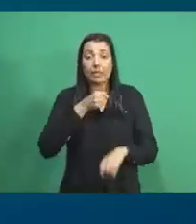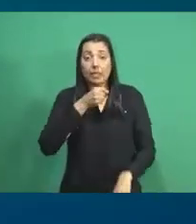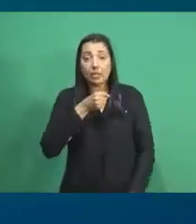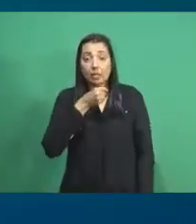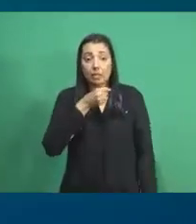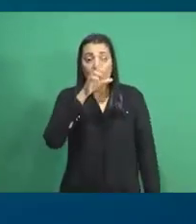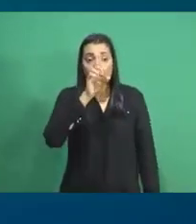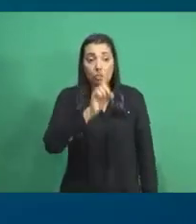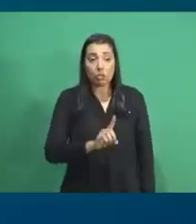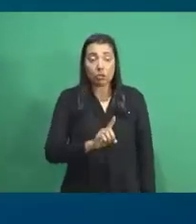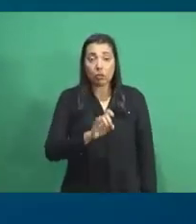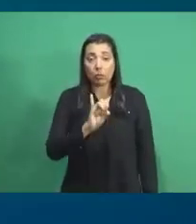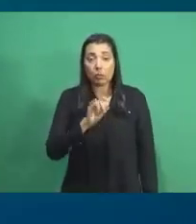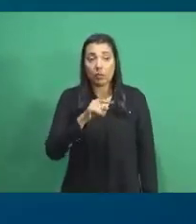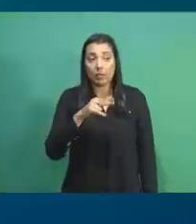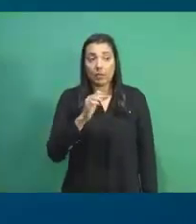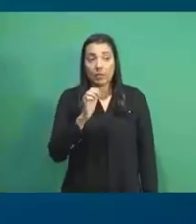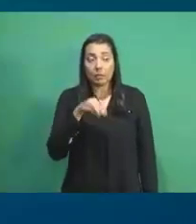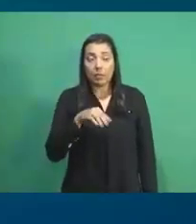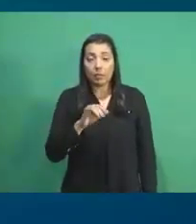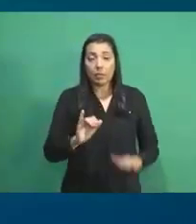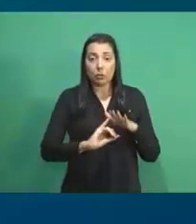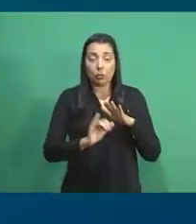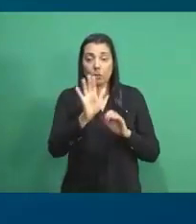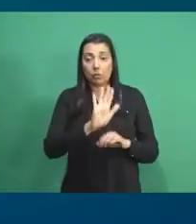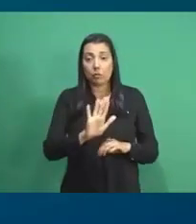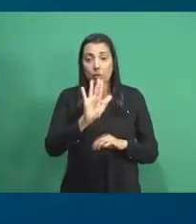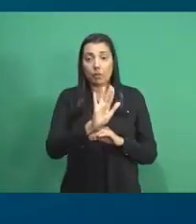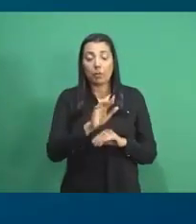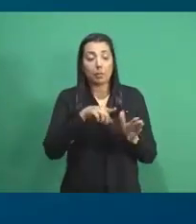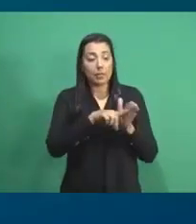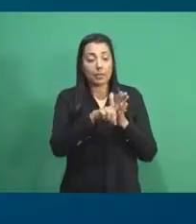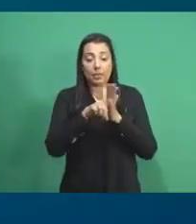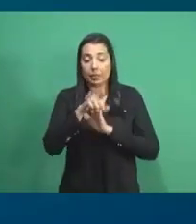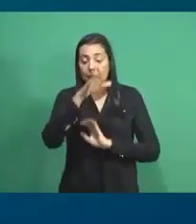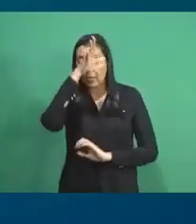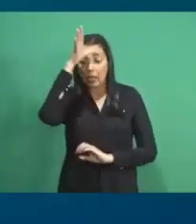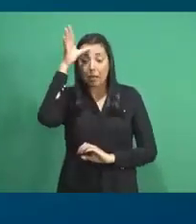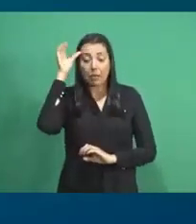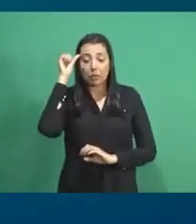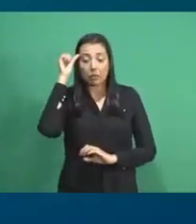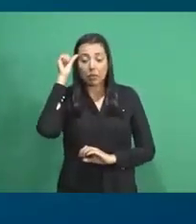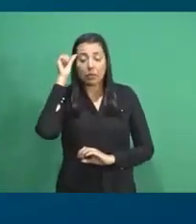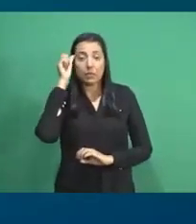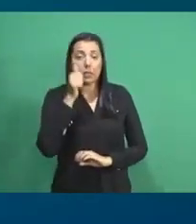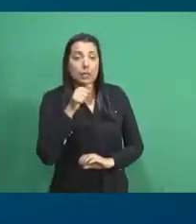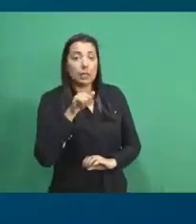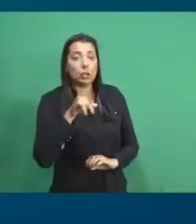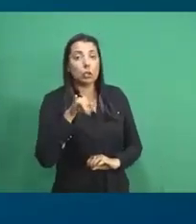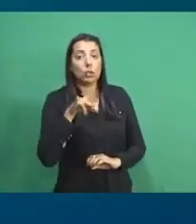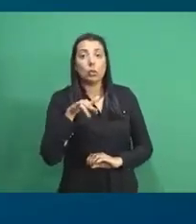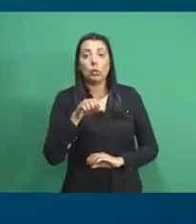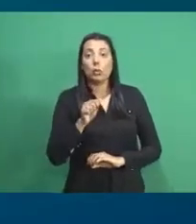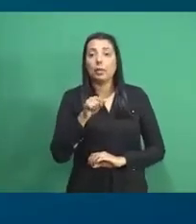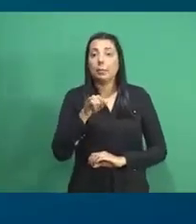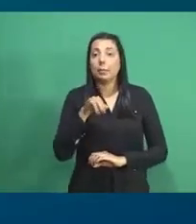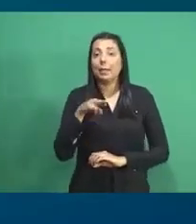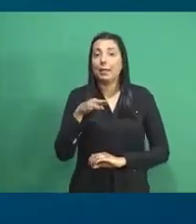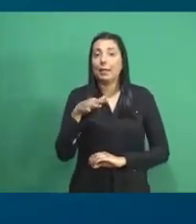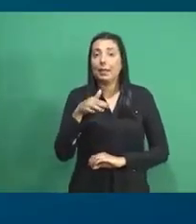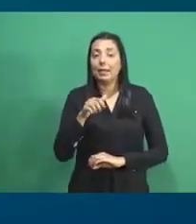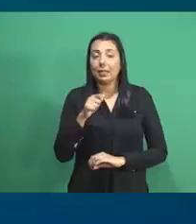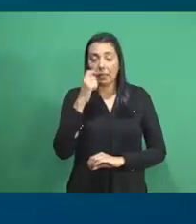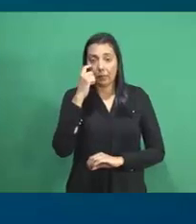diretora do INPA, Instituto Nacional de Pesquisas da Amazônia, Antônia Maria Ramos Franco.